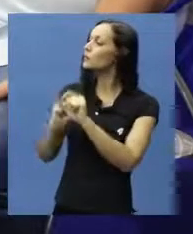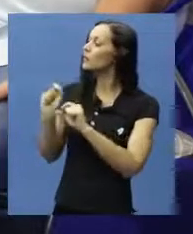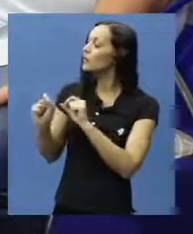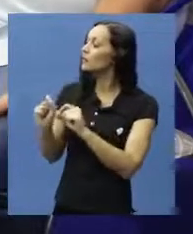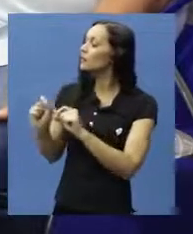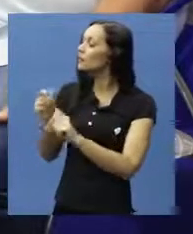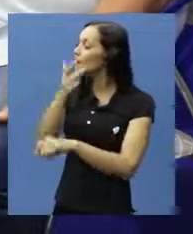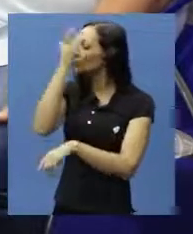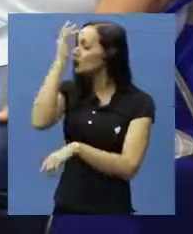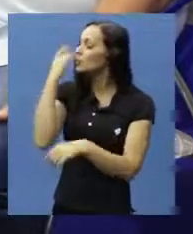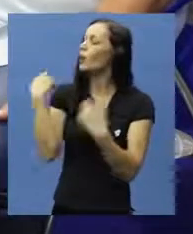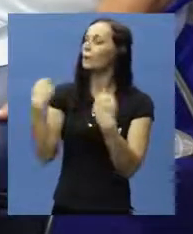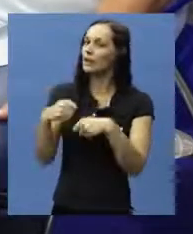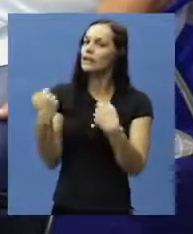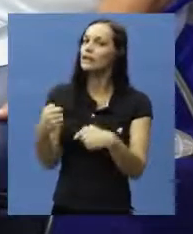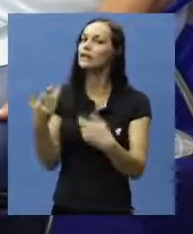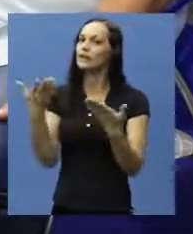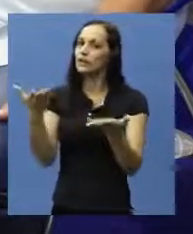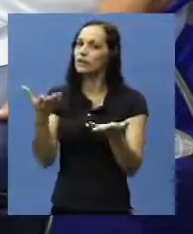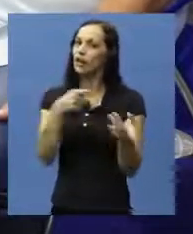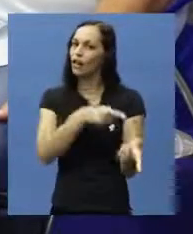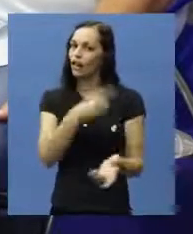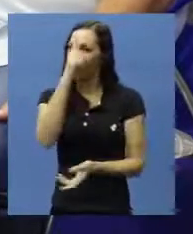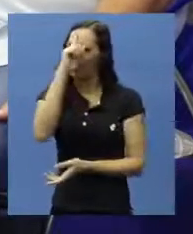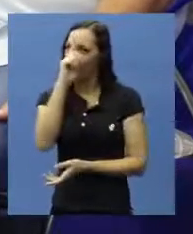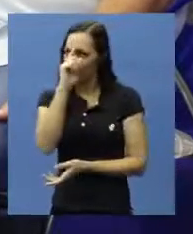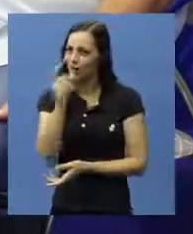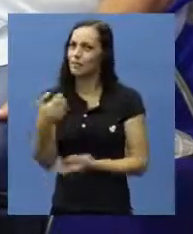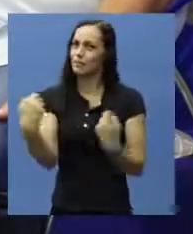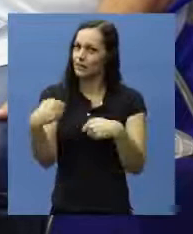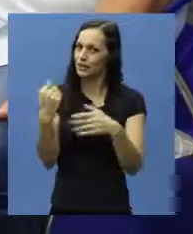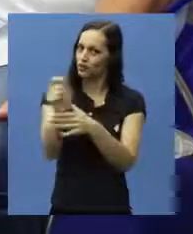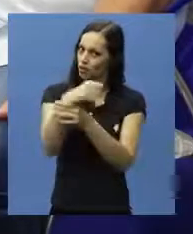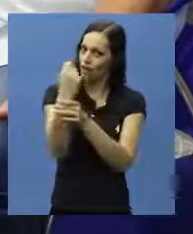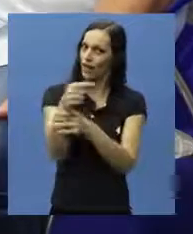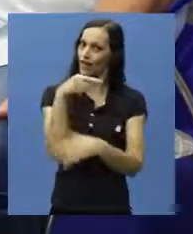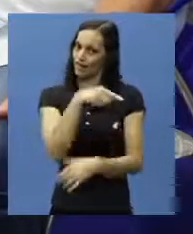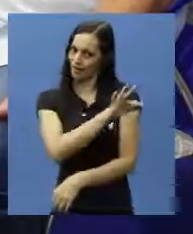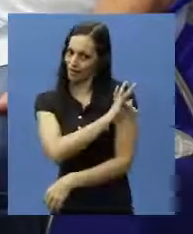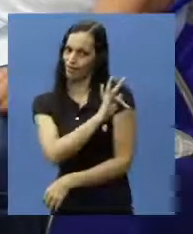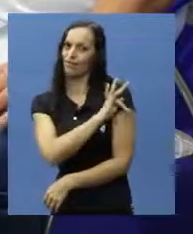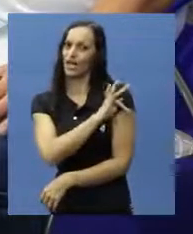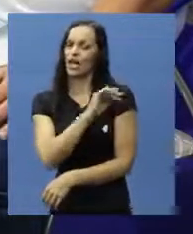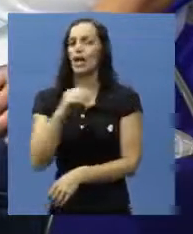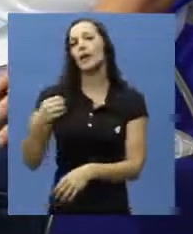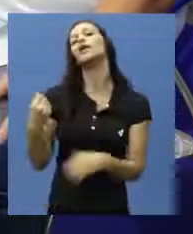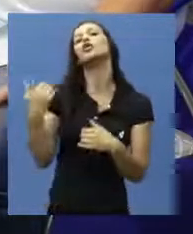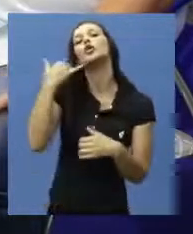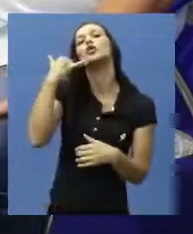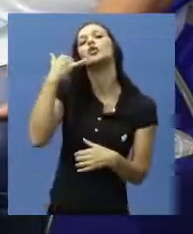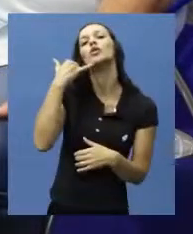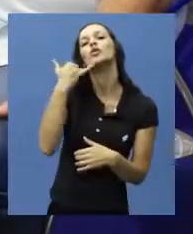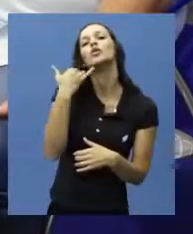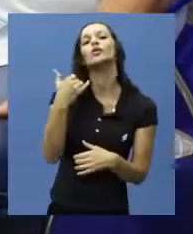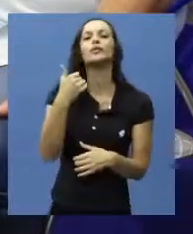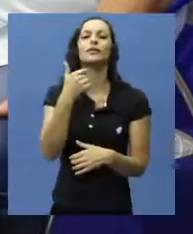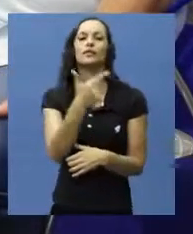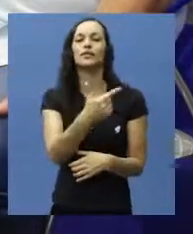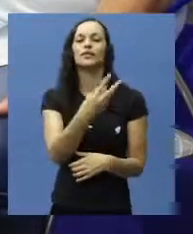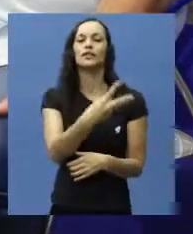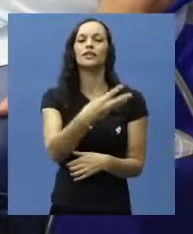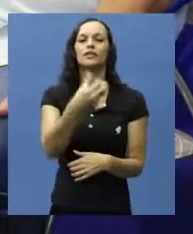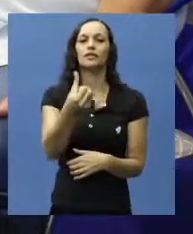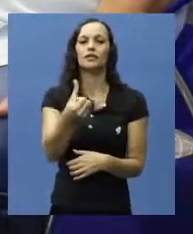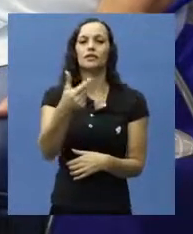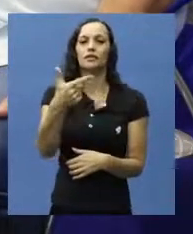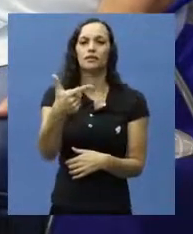pessoas que estão nos assistindo, que quem precisar do atendimento na nossa clínica de fisioterapia, aqui da PASB, é só ligar no 3612